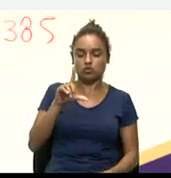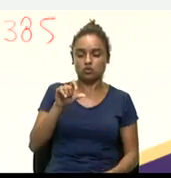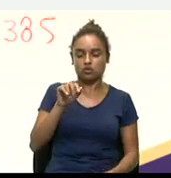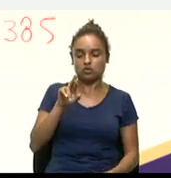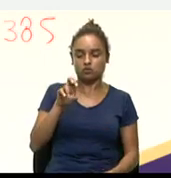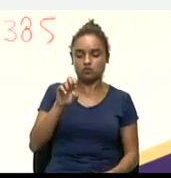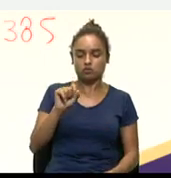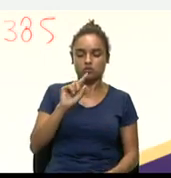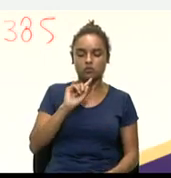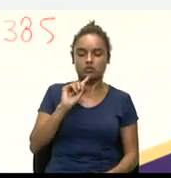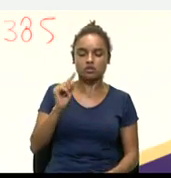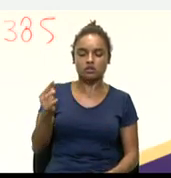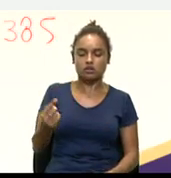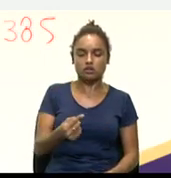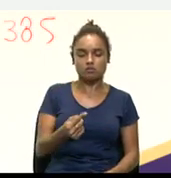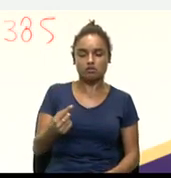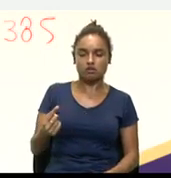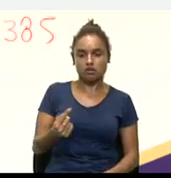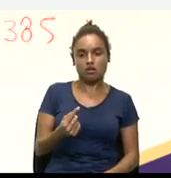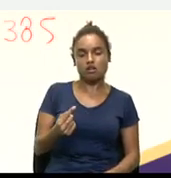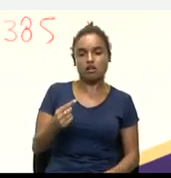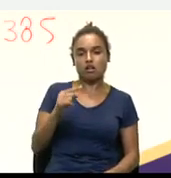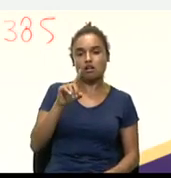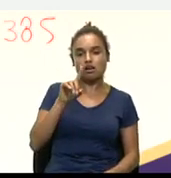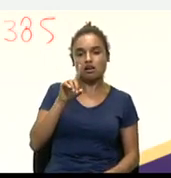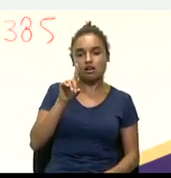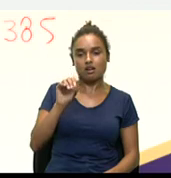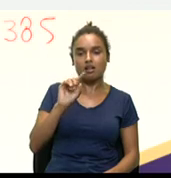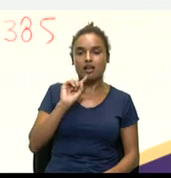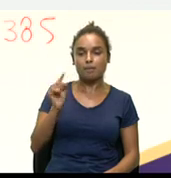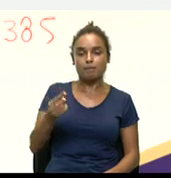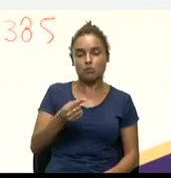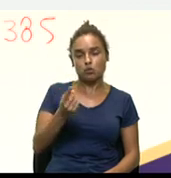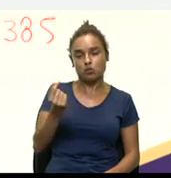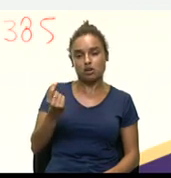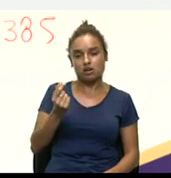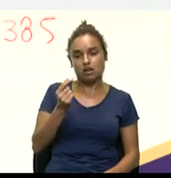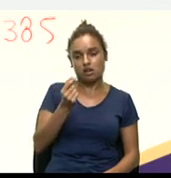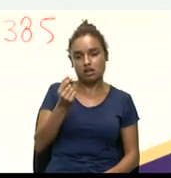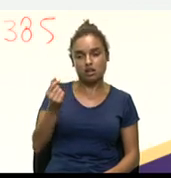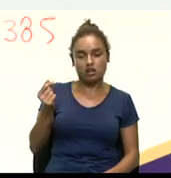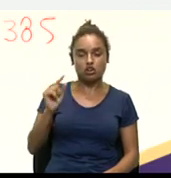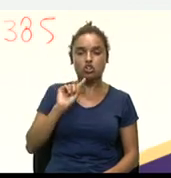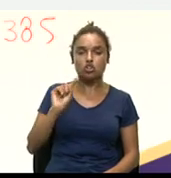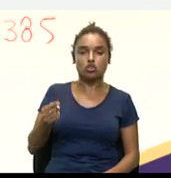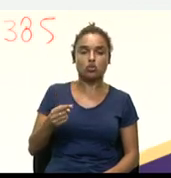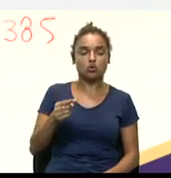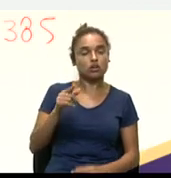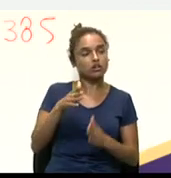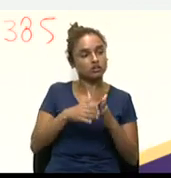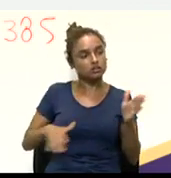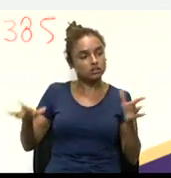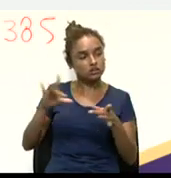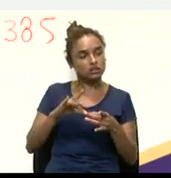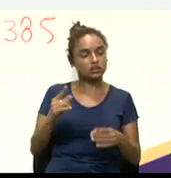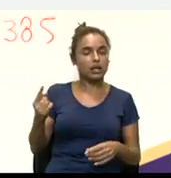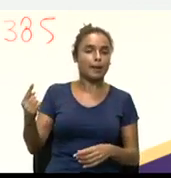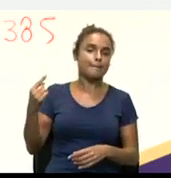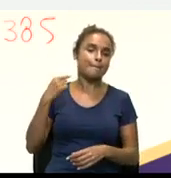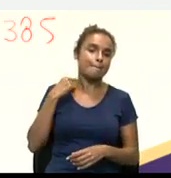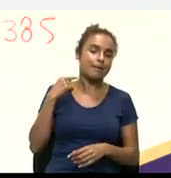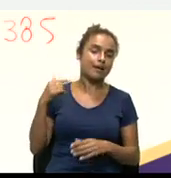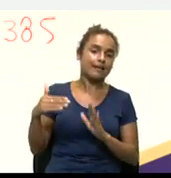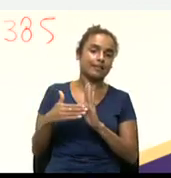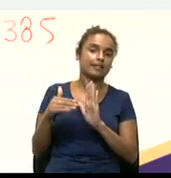né? Então, a gente vê aí, período de maio a setembro, né? Então, um período de grandes,